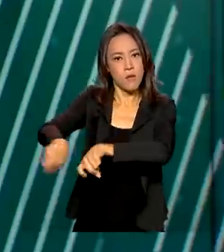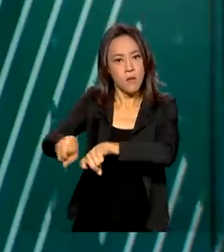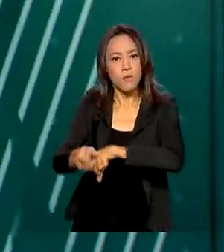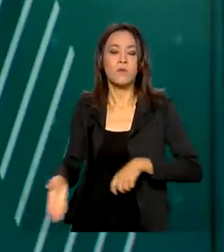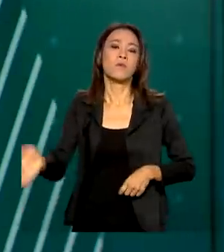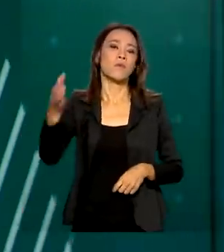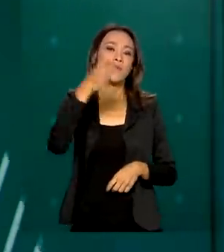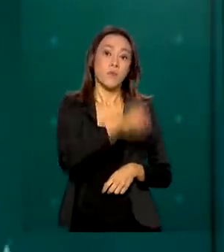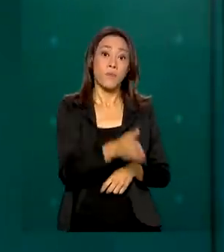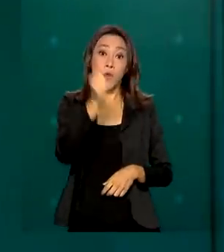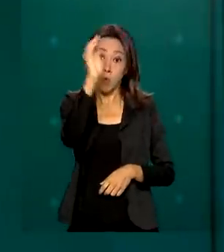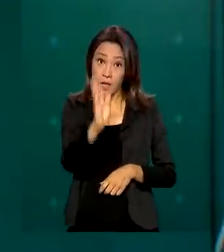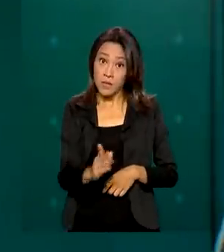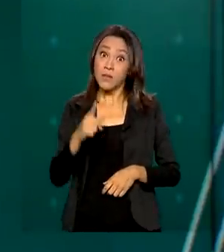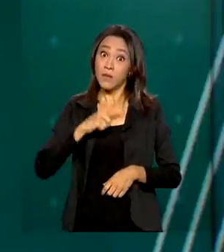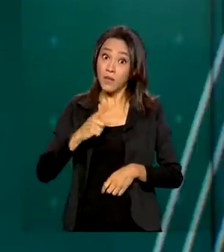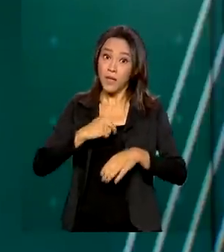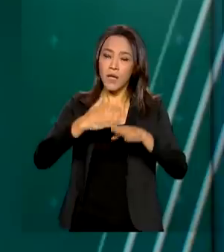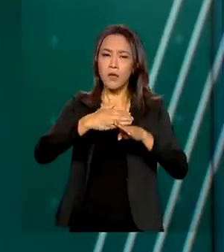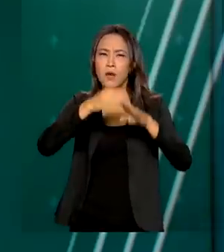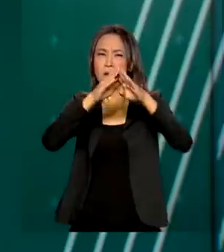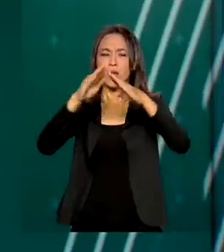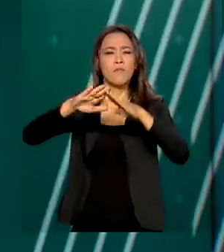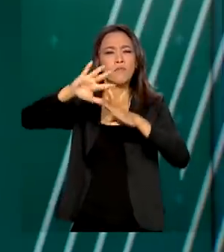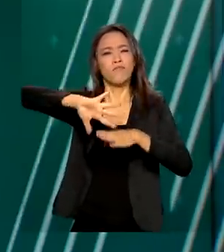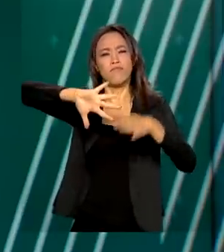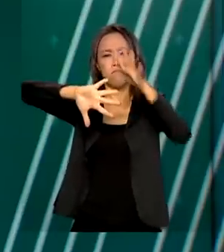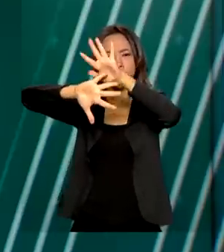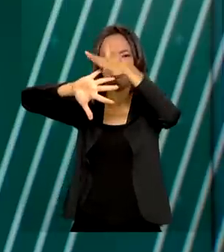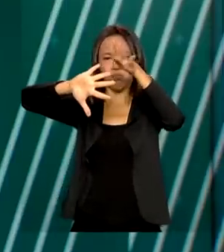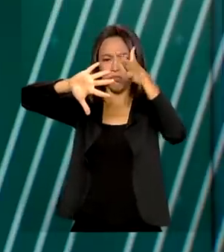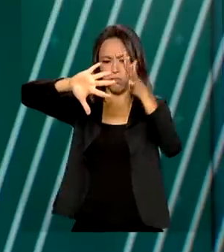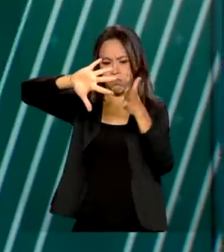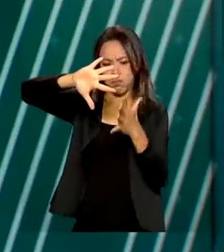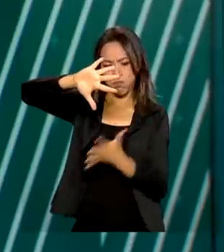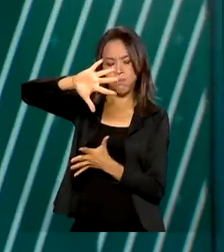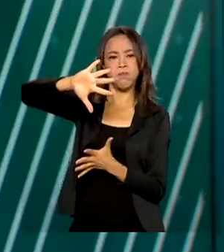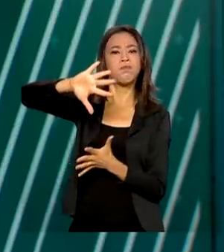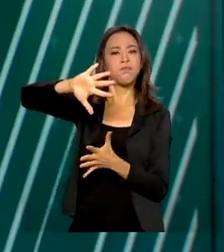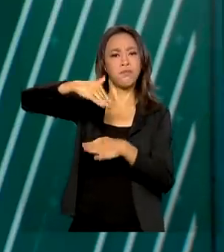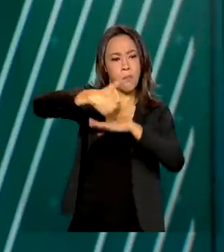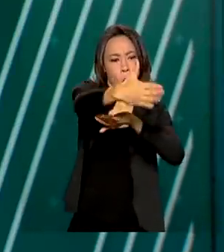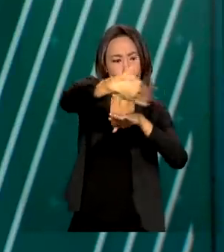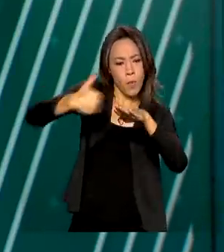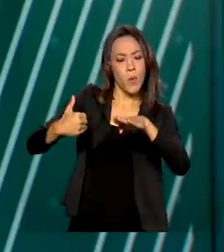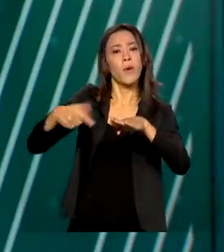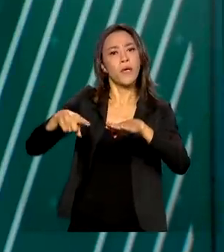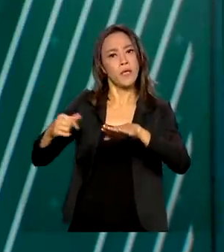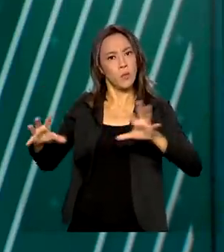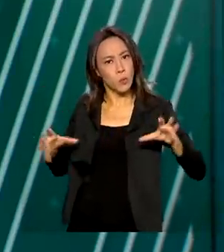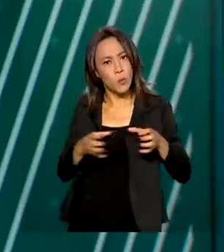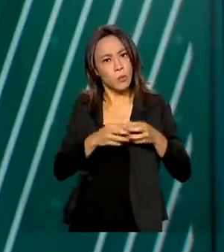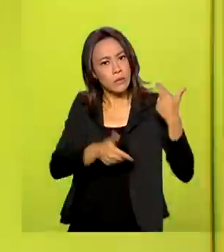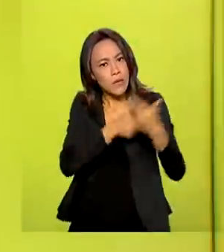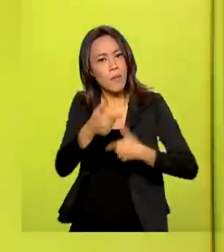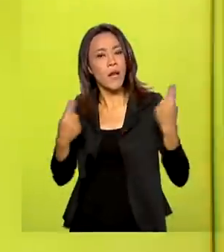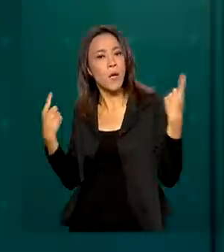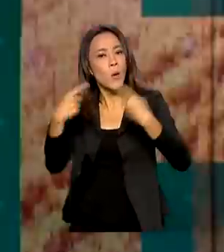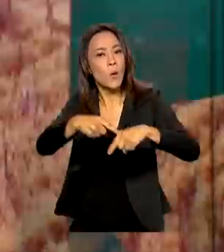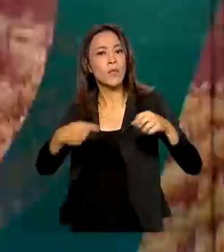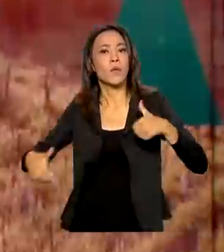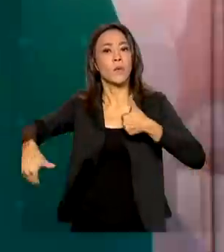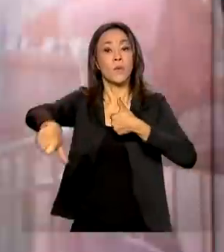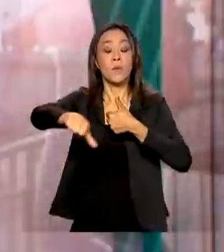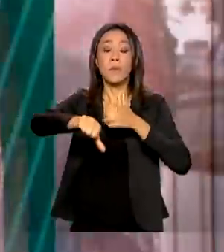fronteiras terrestres e marítimas extensas e as forças policiais buscam integração para combater o crime organizado nessas regiões.